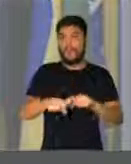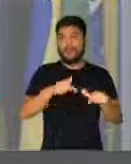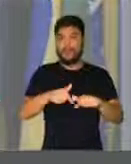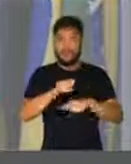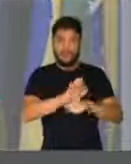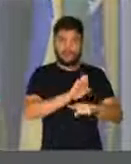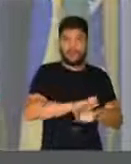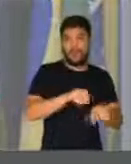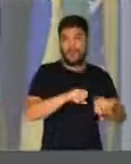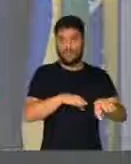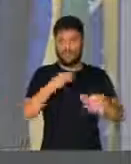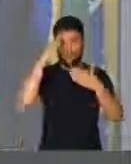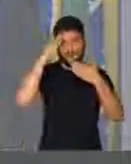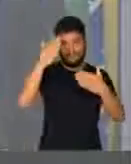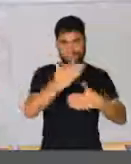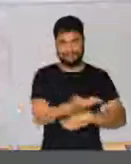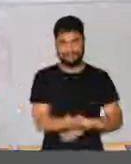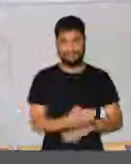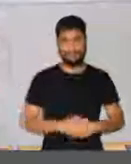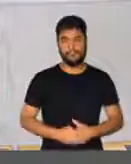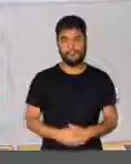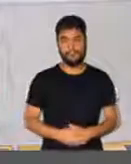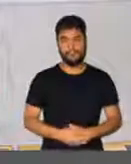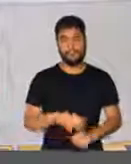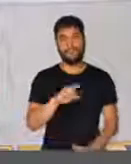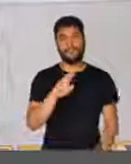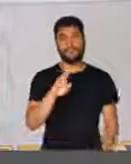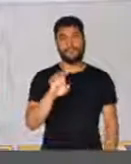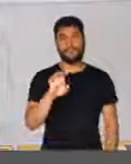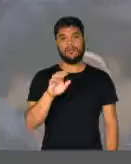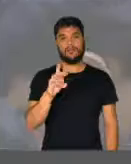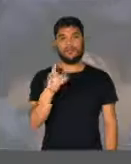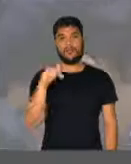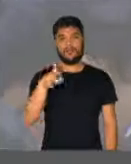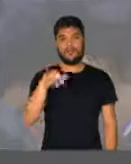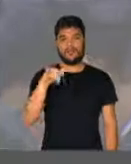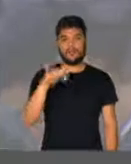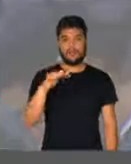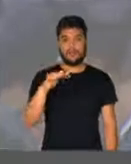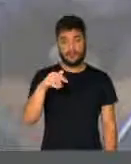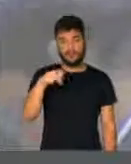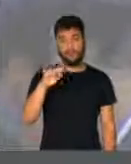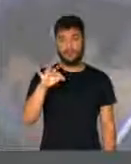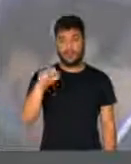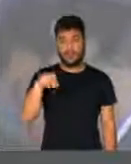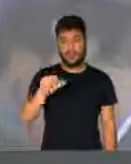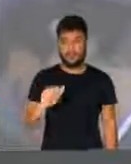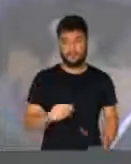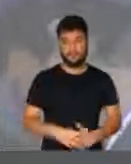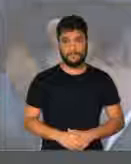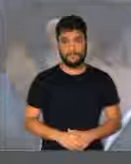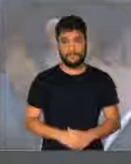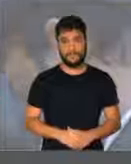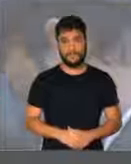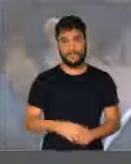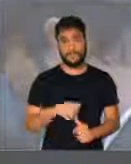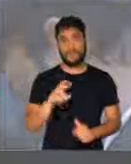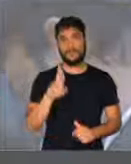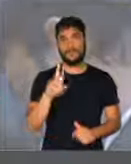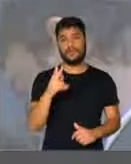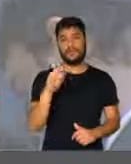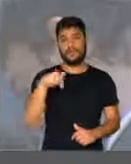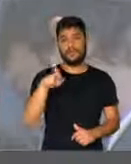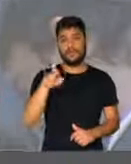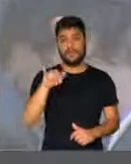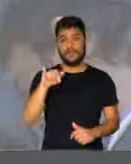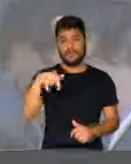educação. Muito obrigado, senhor presidente. Henrique Fontana e depois Fábio Garcia. Henrique e depois Fábio Garcia.